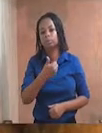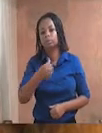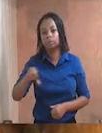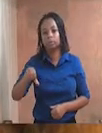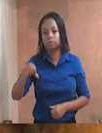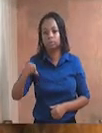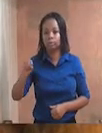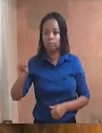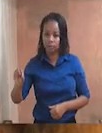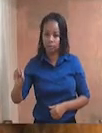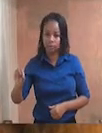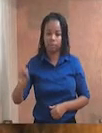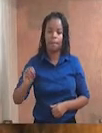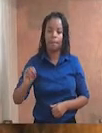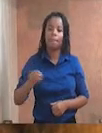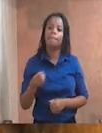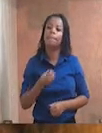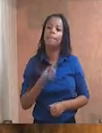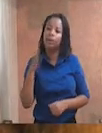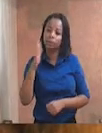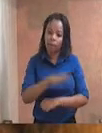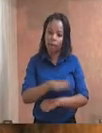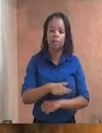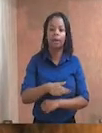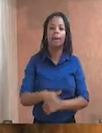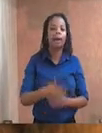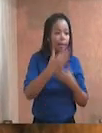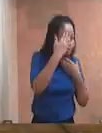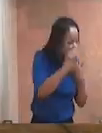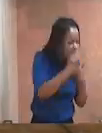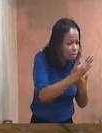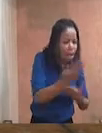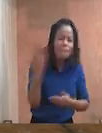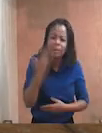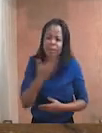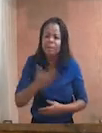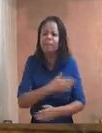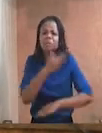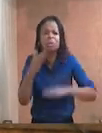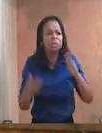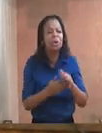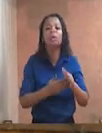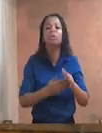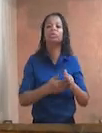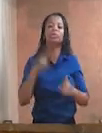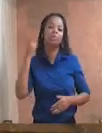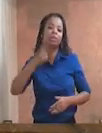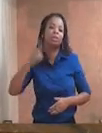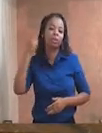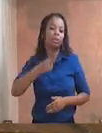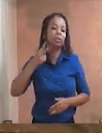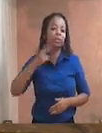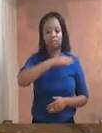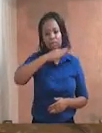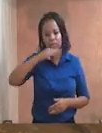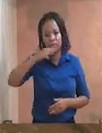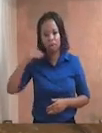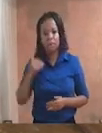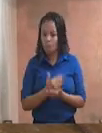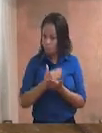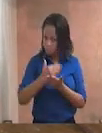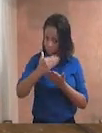Boa tarde a todos. Primeiramente, gostaria de agradecer a presença de todos, vereadores mirins. Vamos começar.